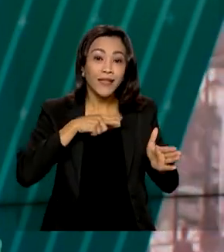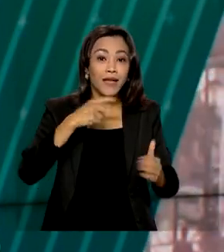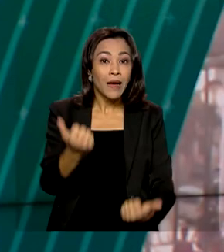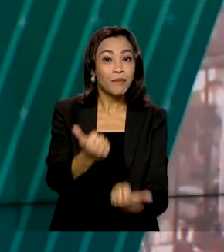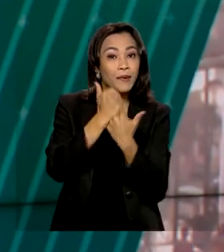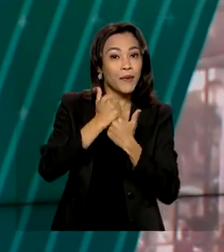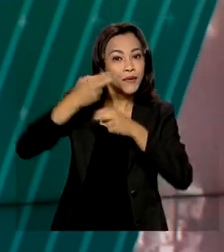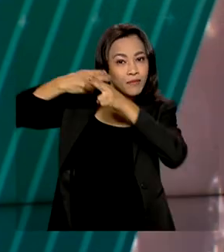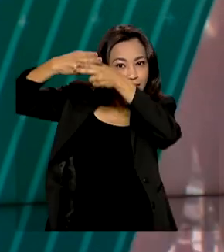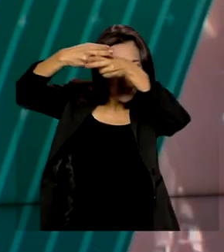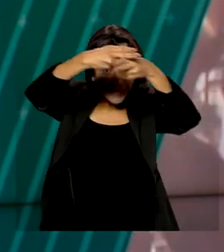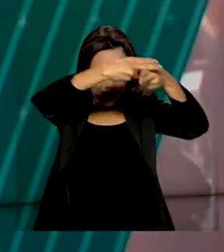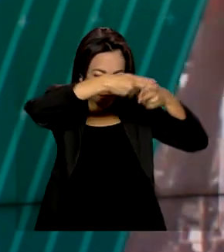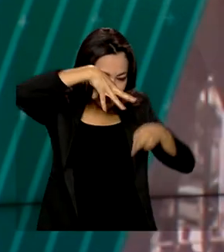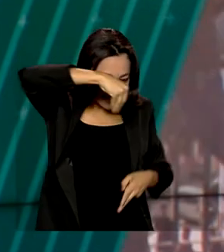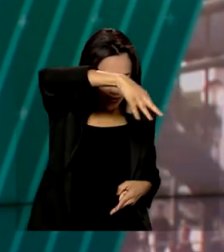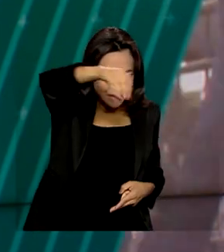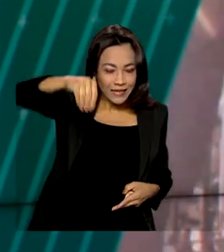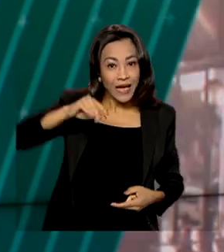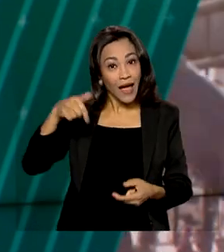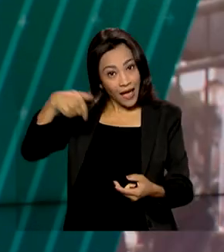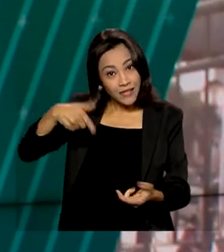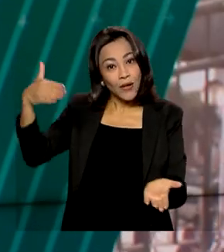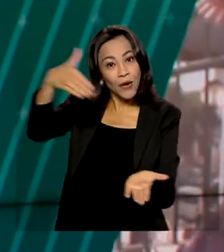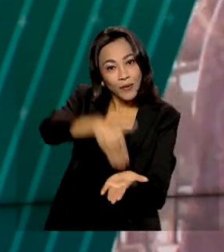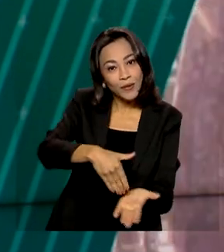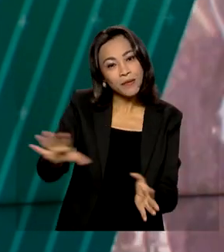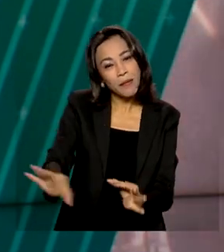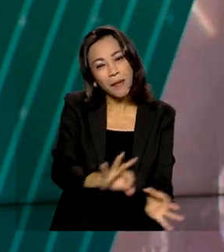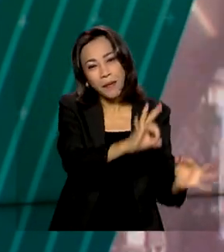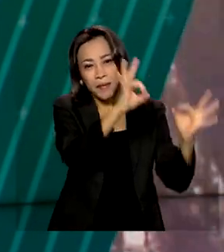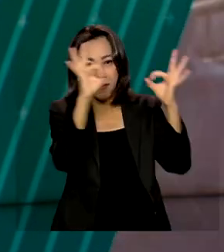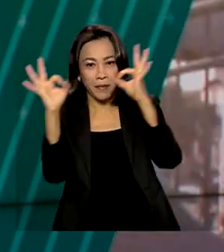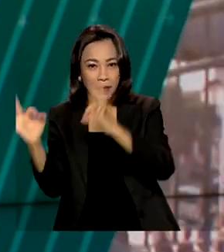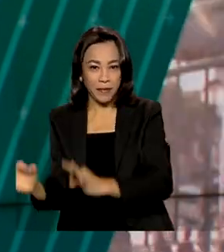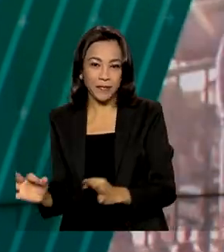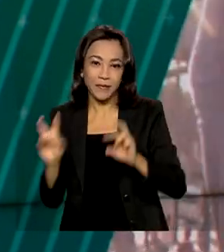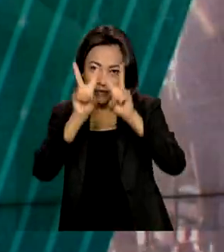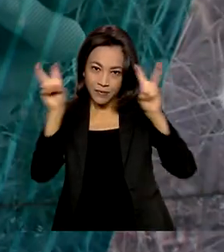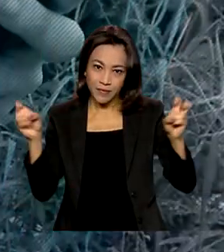Esse é o tema da última reportagem da série especial do Censo 2022.